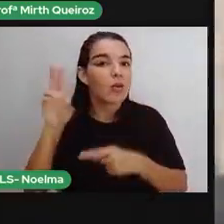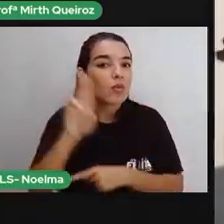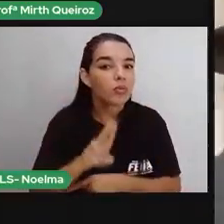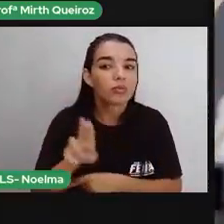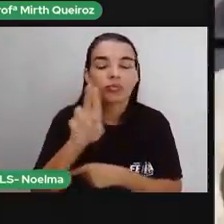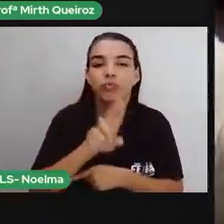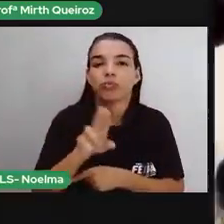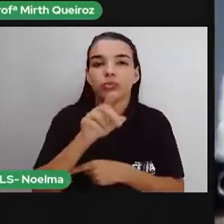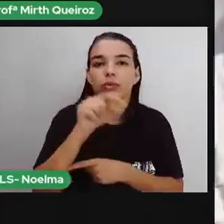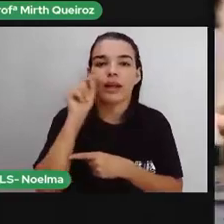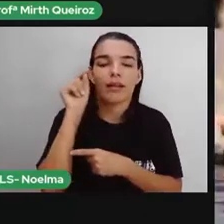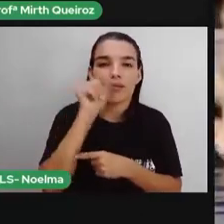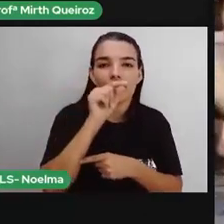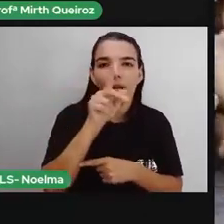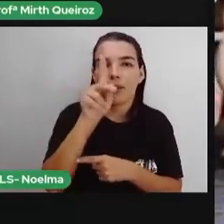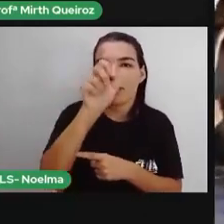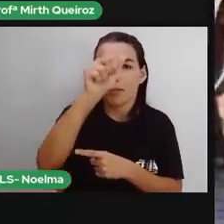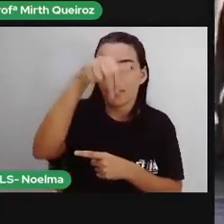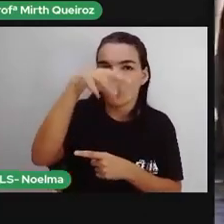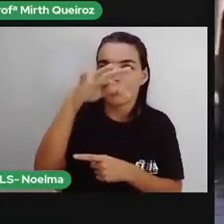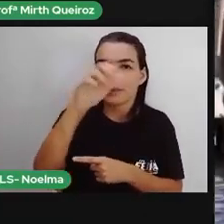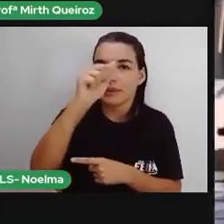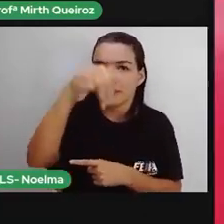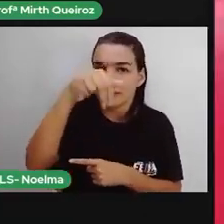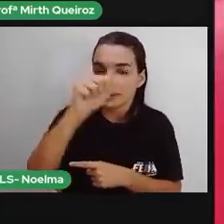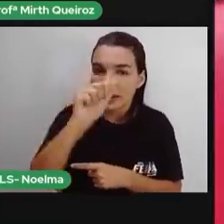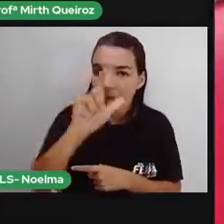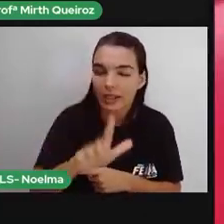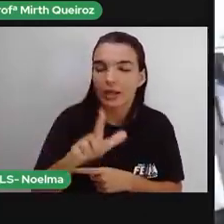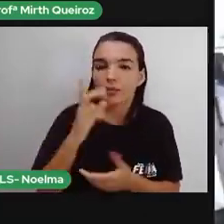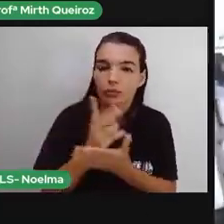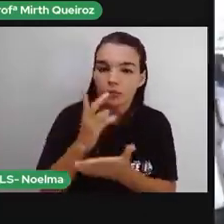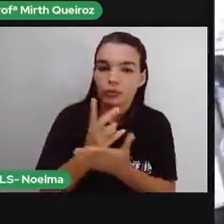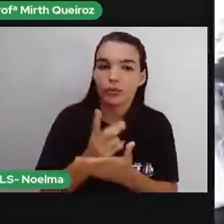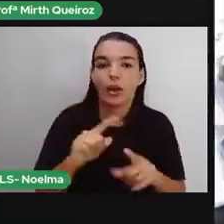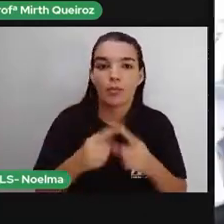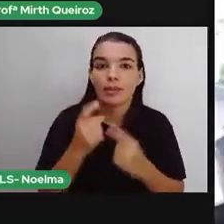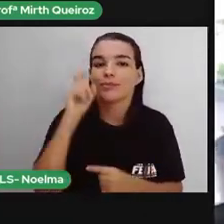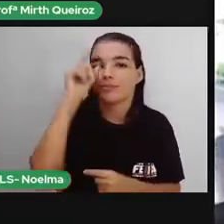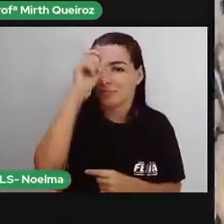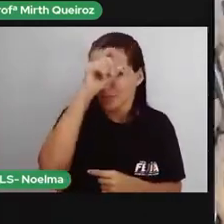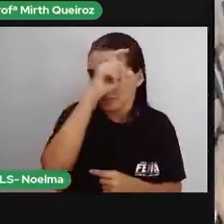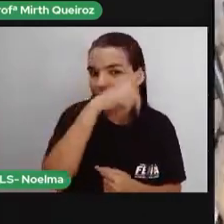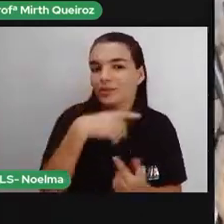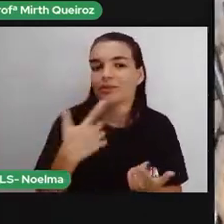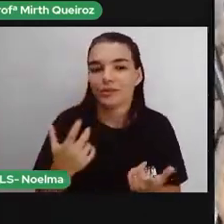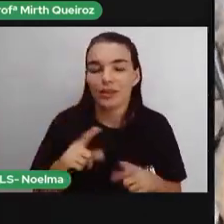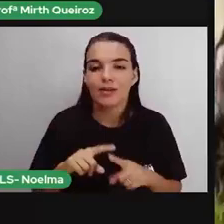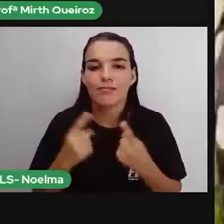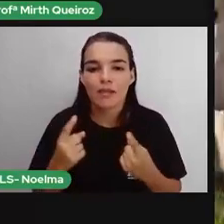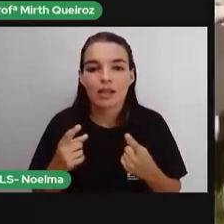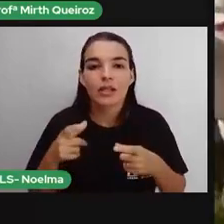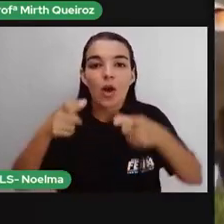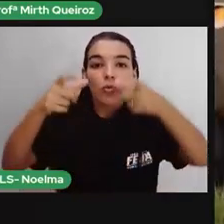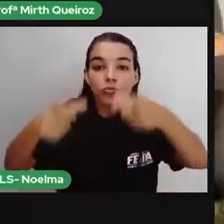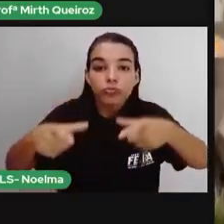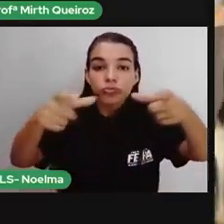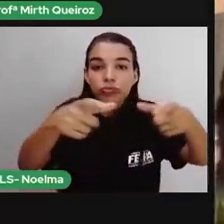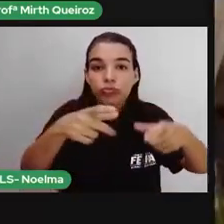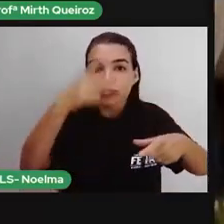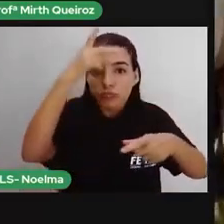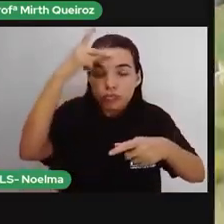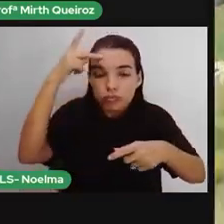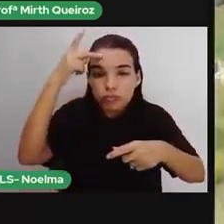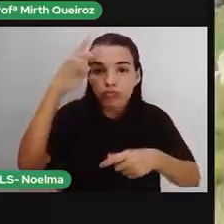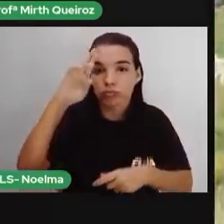preservação ambiental é um dos grandes desafios para esta região. Por isso, os produtores locais estão sendo incentivados a